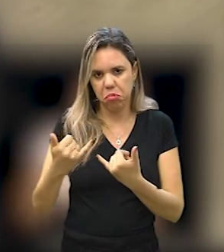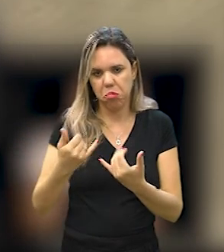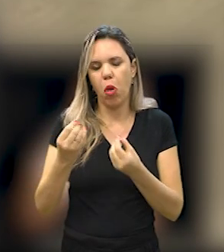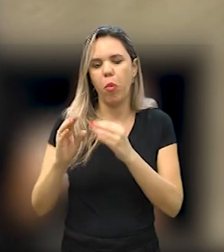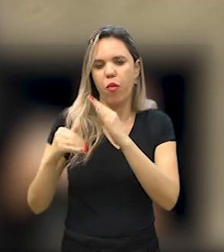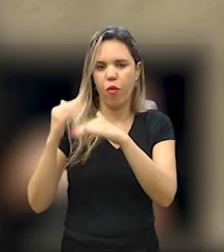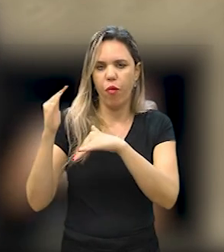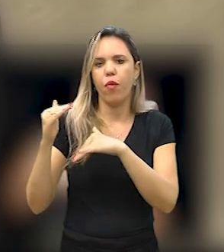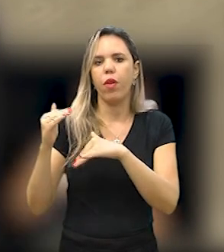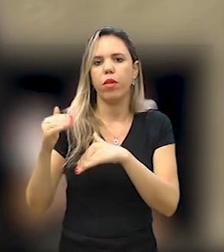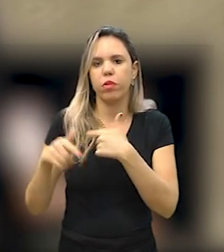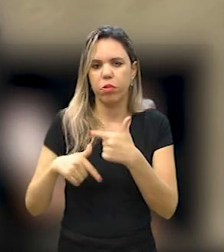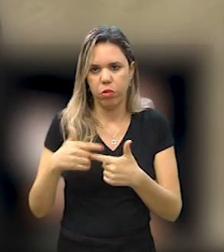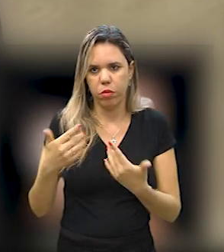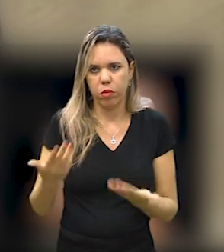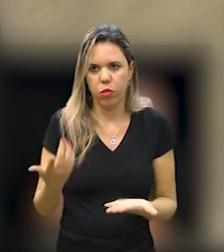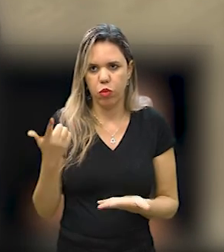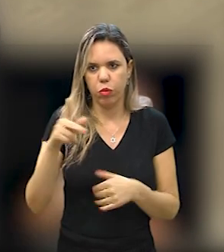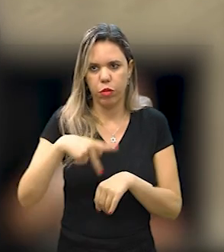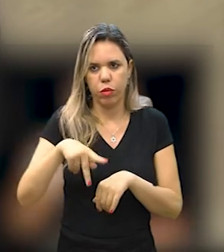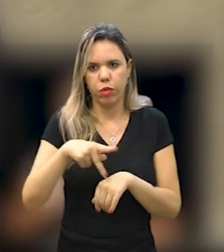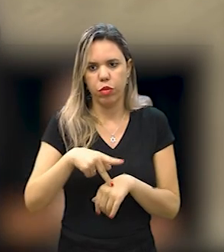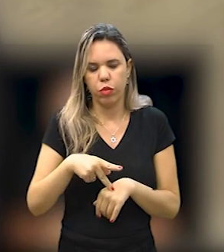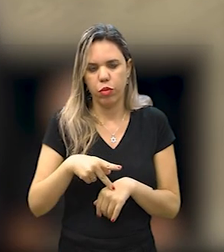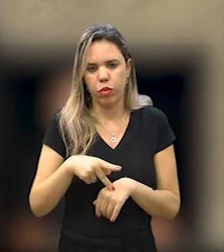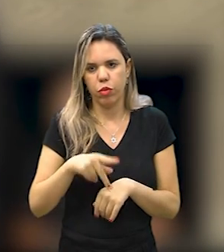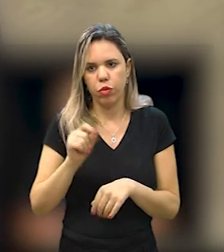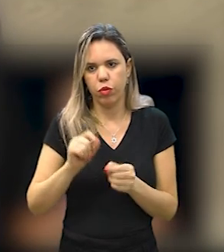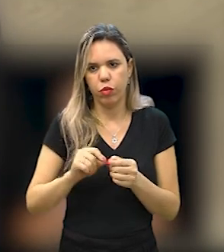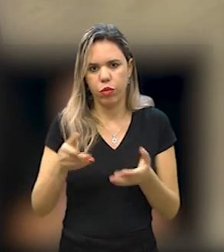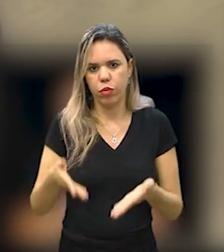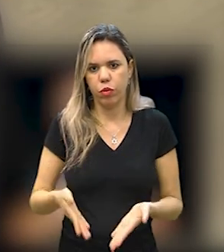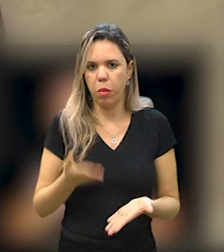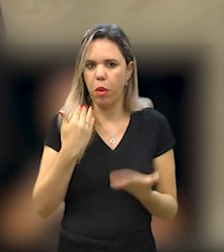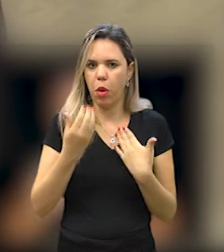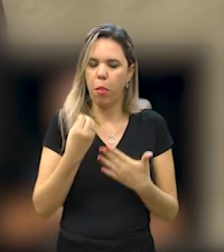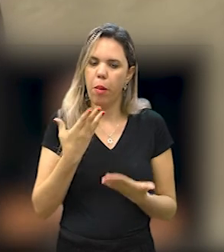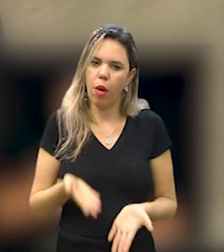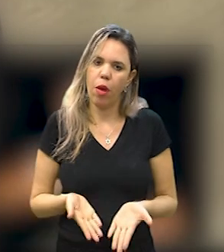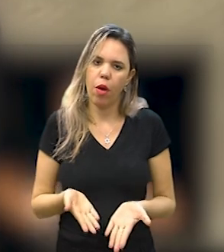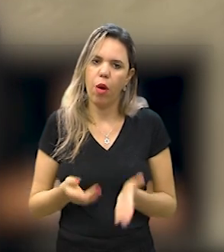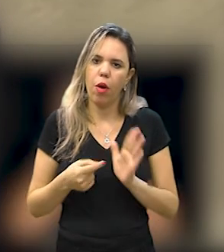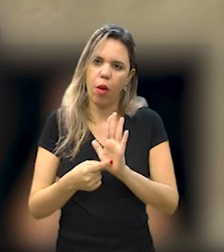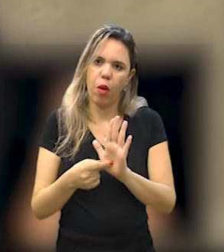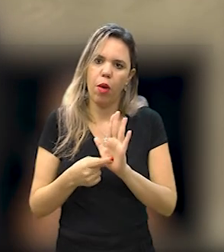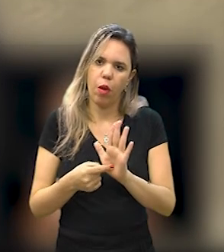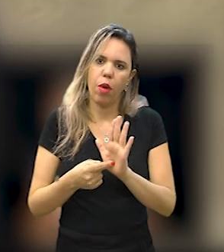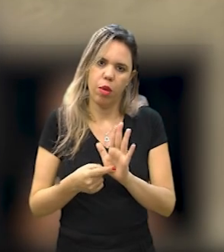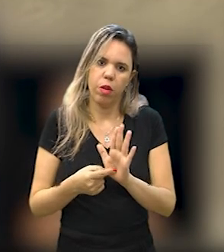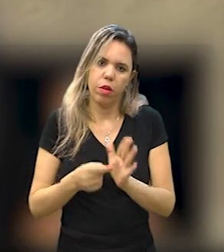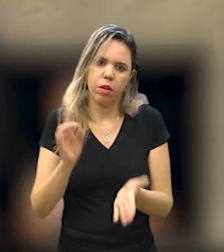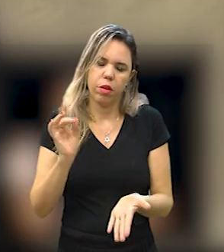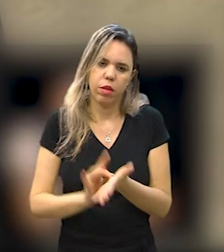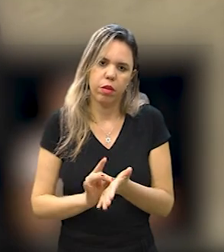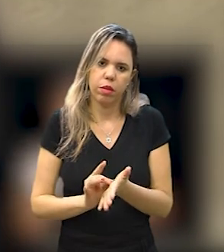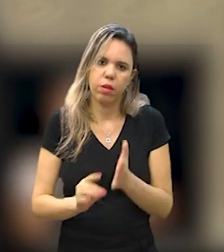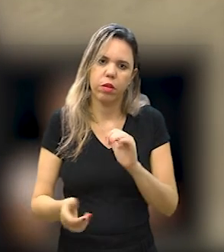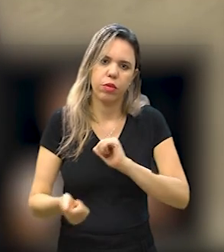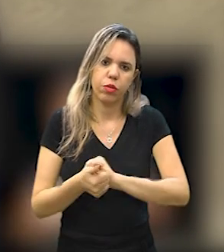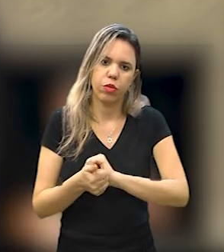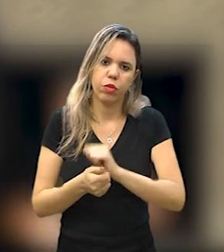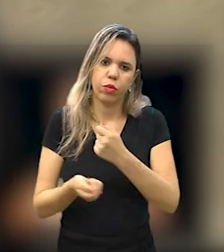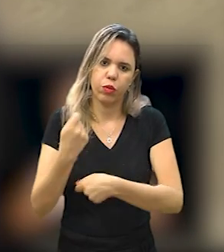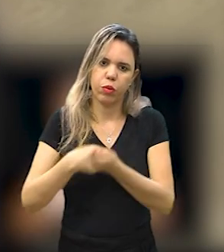estão sendo desenvolvidas essas tarefas em outros países. Então, julgo que fizemos um bom debate aqui e apontamentos que servem para